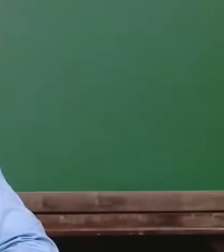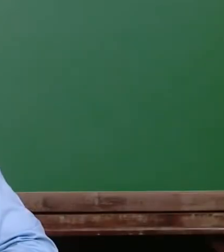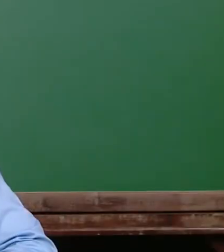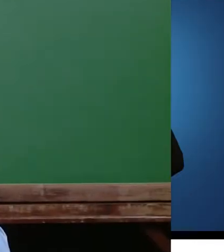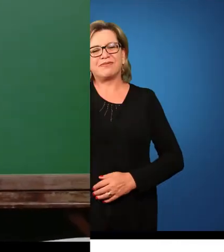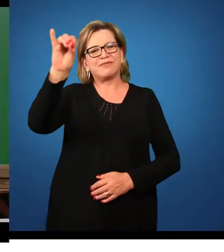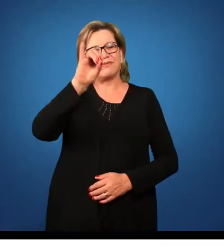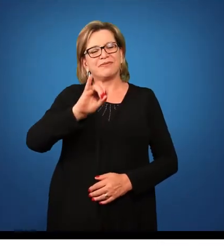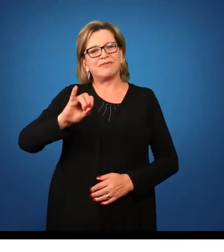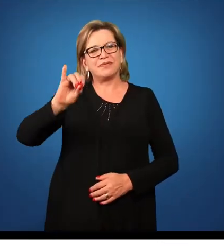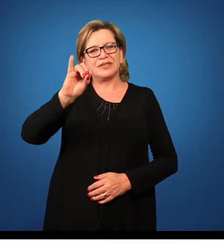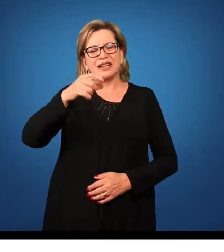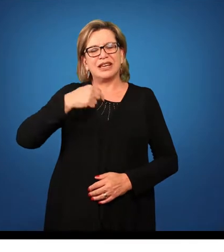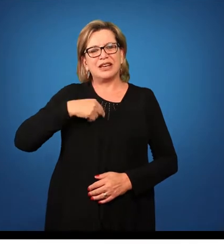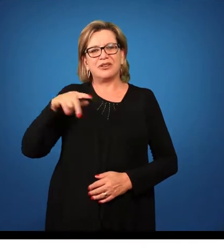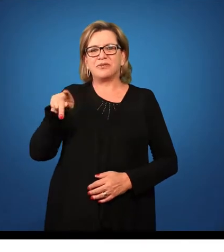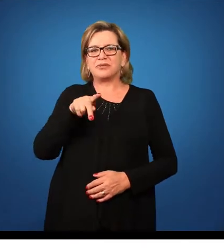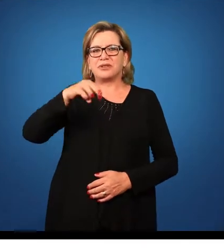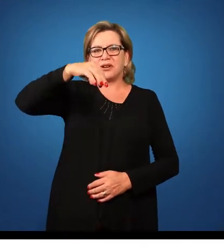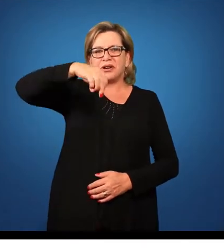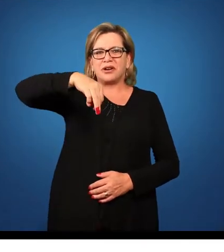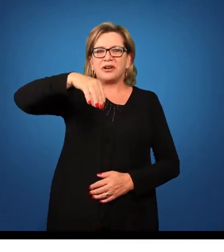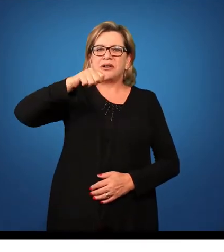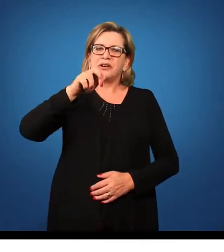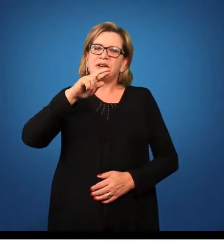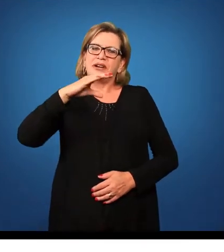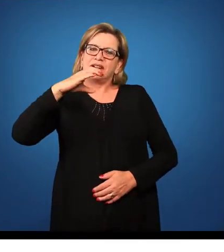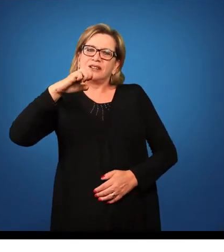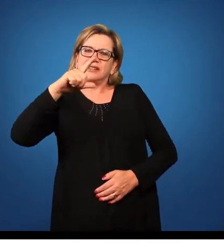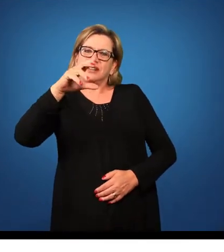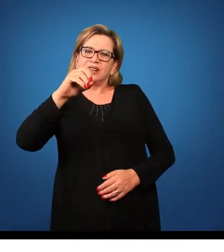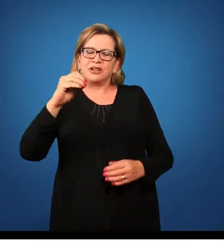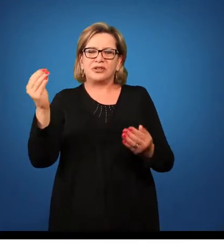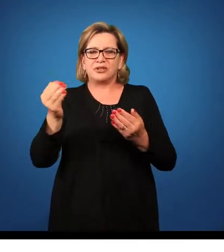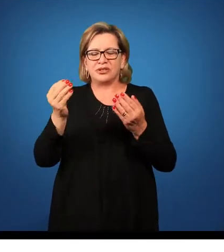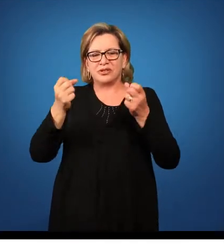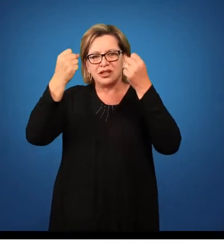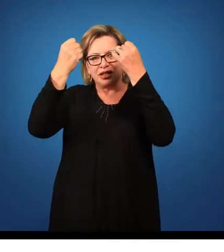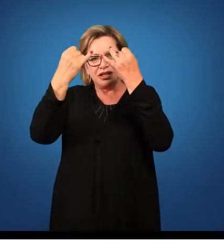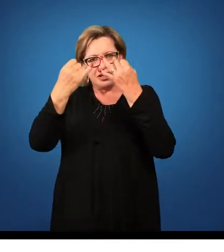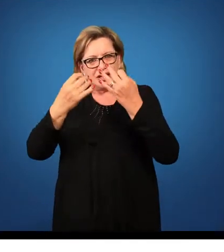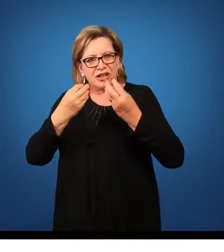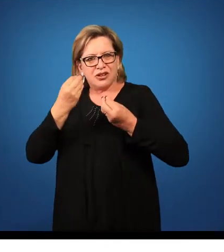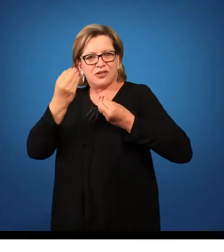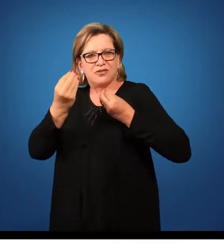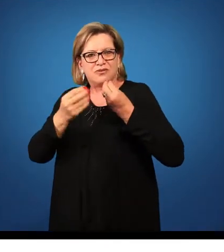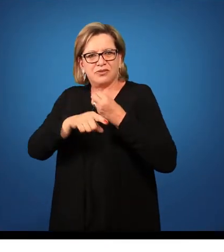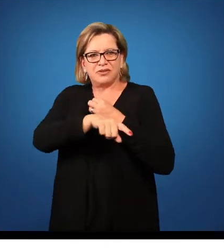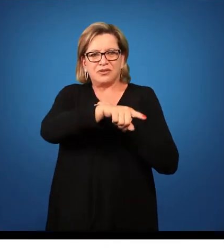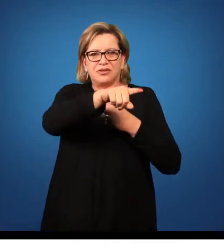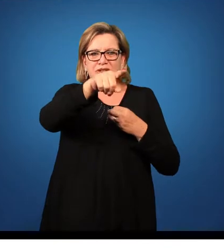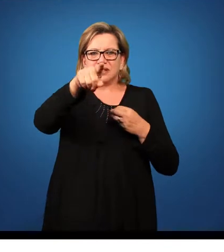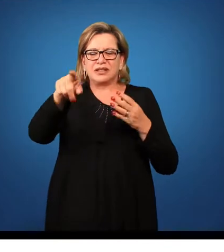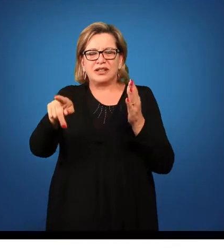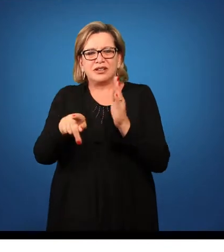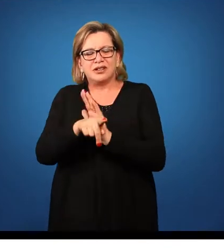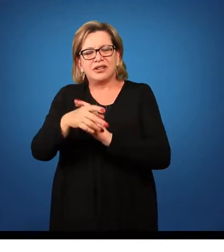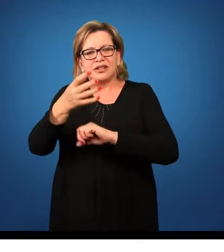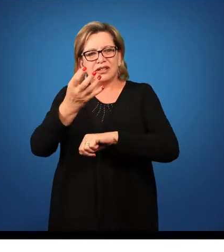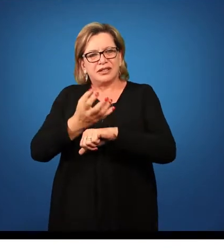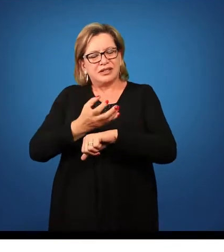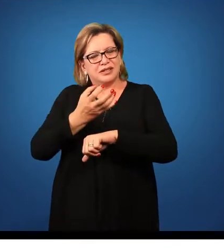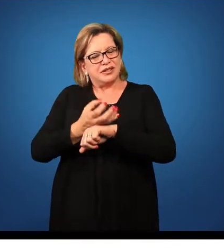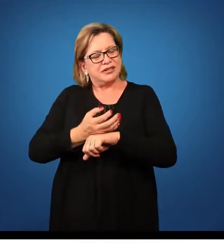Olá pessoal, eu sou o professor Marcelo e hoje nós vamos falar sobre alguns procedimentos para docência na disciplina de ciências.